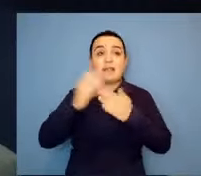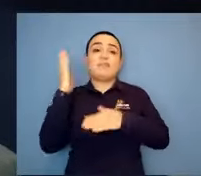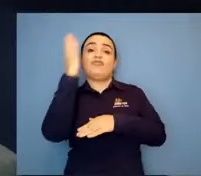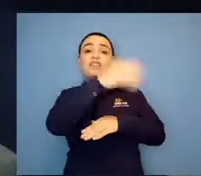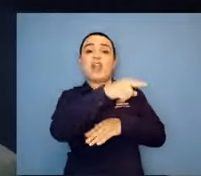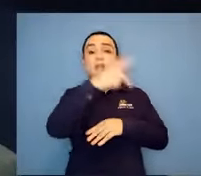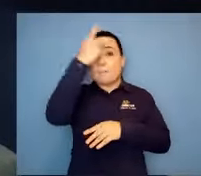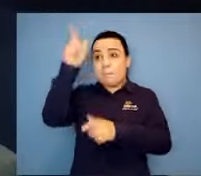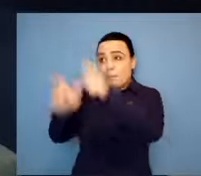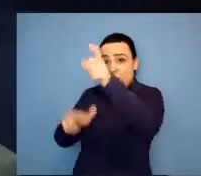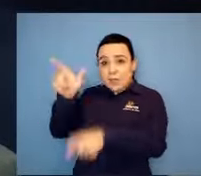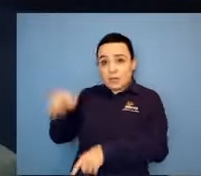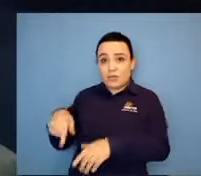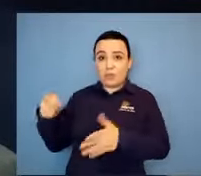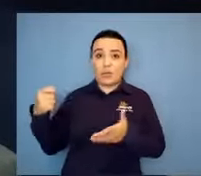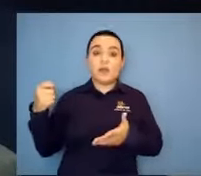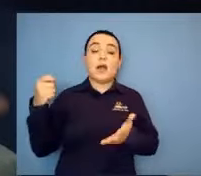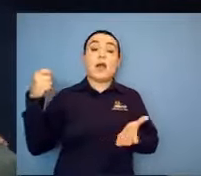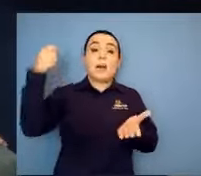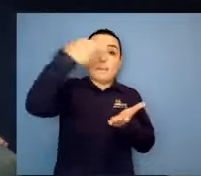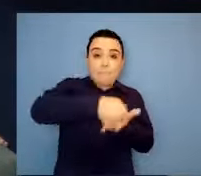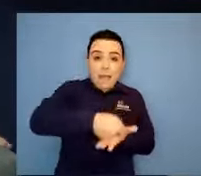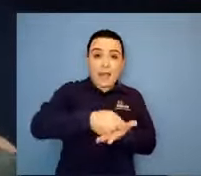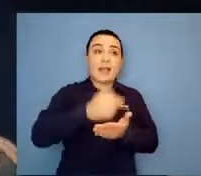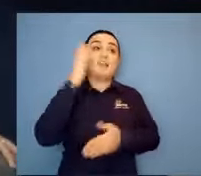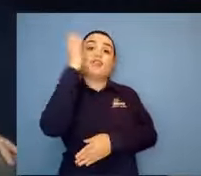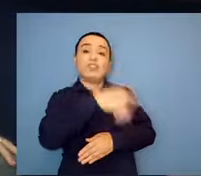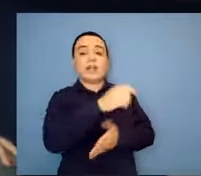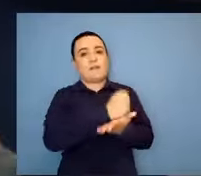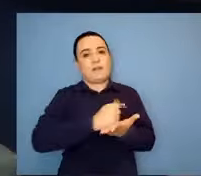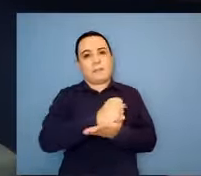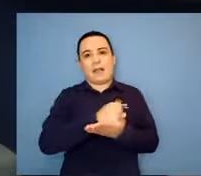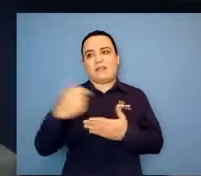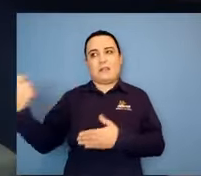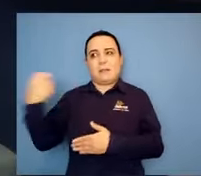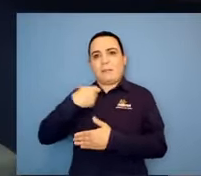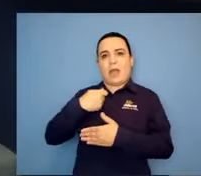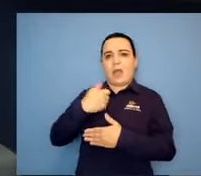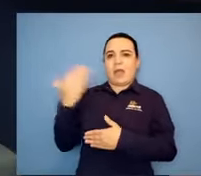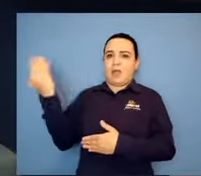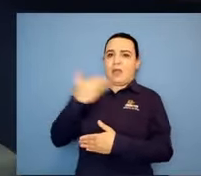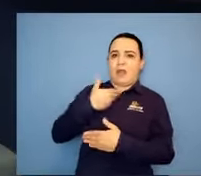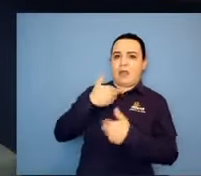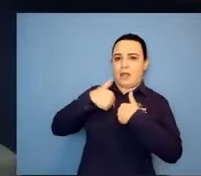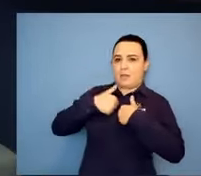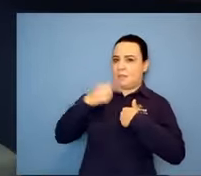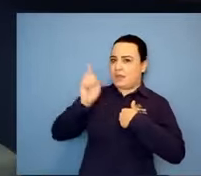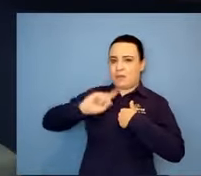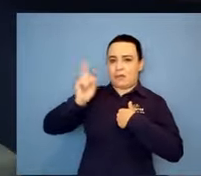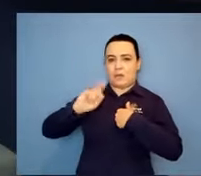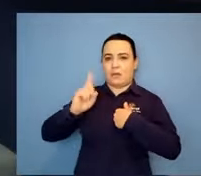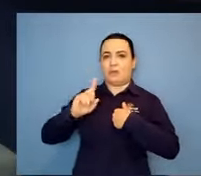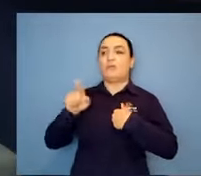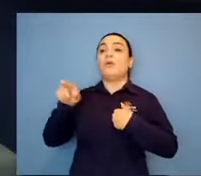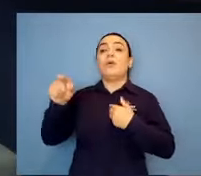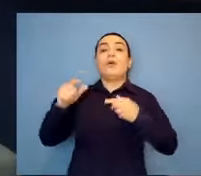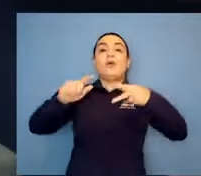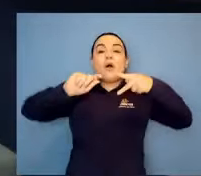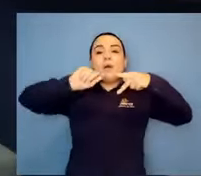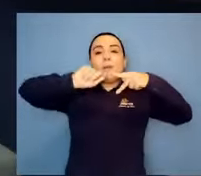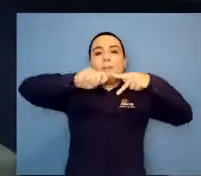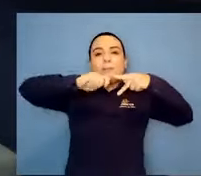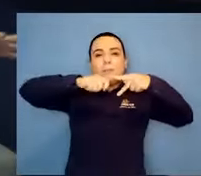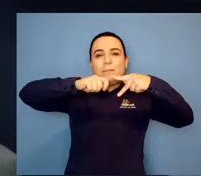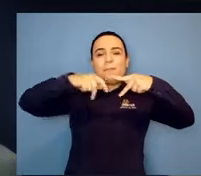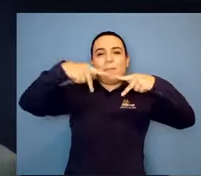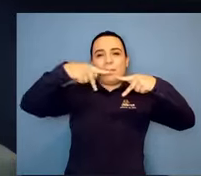pagamento pra farmácia e a farmácia manda, né? Enfim. Sim. Então, é isso. Hoje, mesmo assim, diante dessa crise que eu acredito, às vezes, que